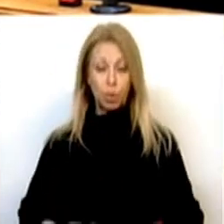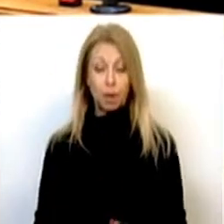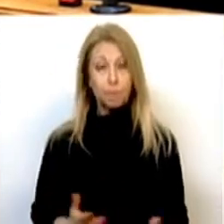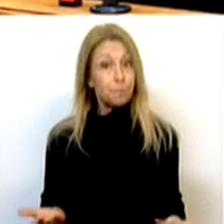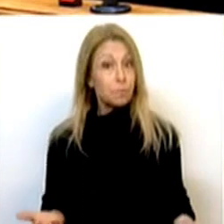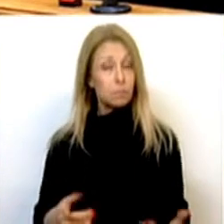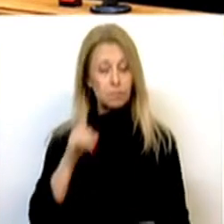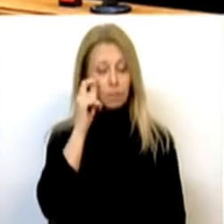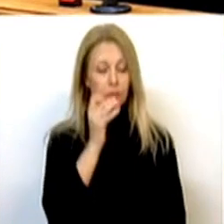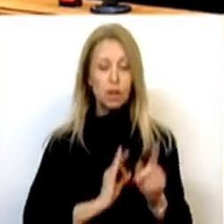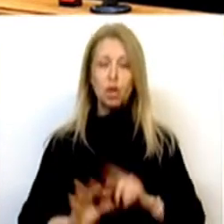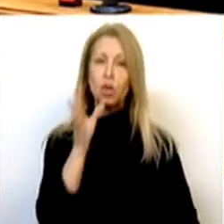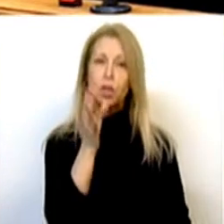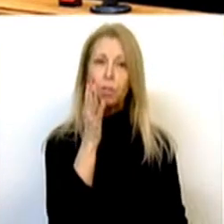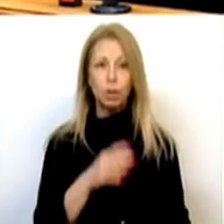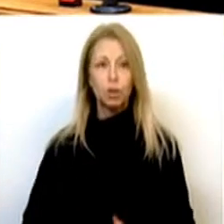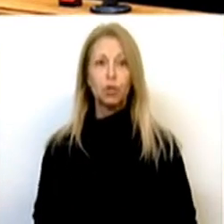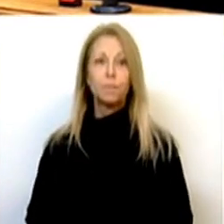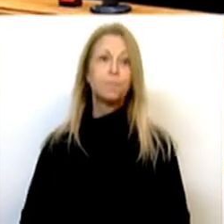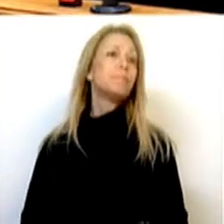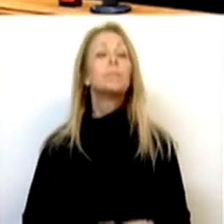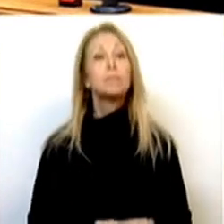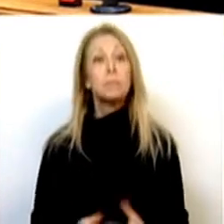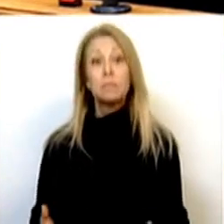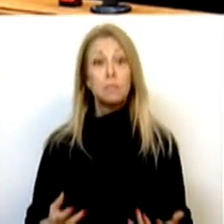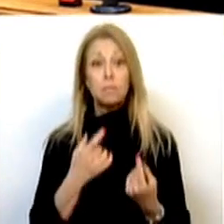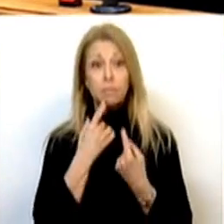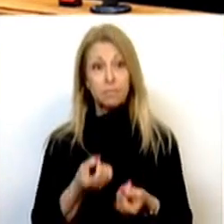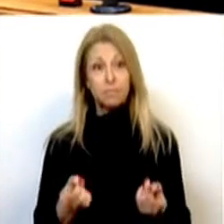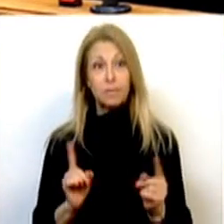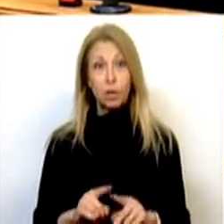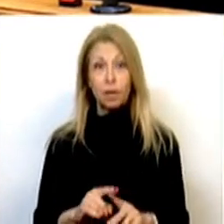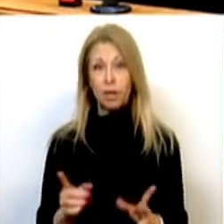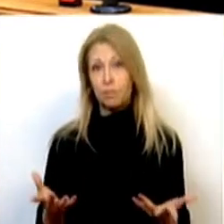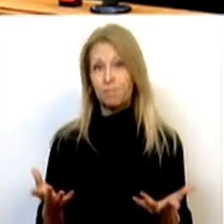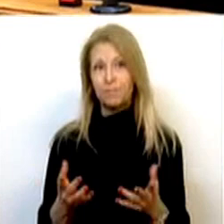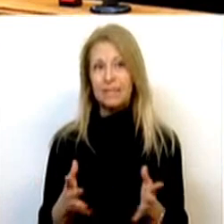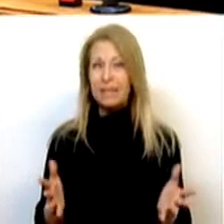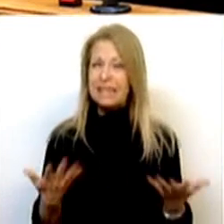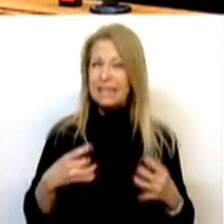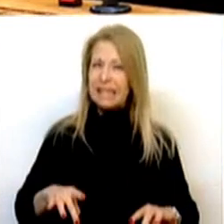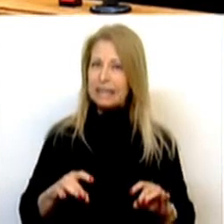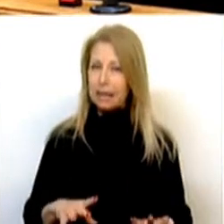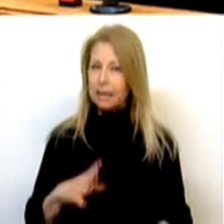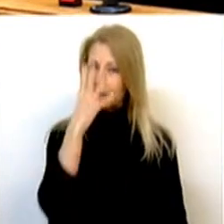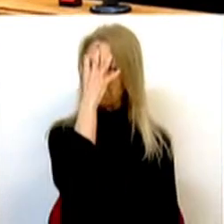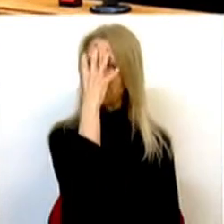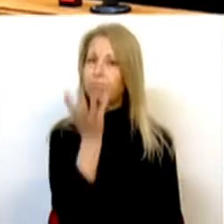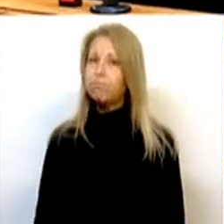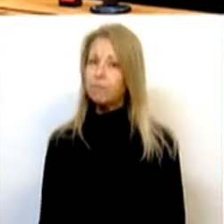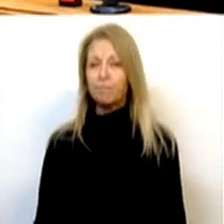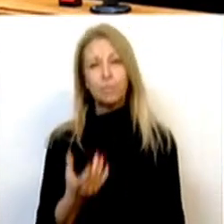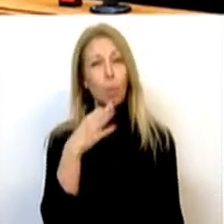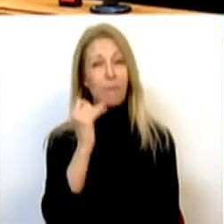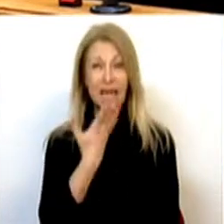portanto, senhoras e senhores deputados, para que não caia neste momento a máscara do PSD neste debate sobre as suas propostas, deixo duas